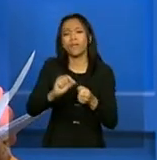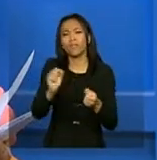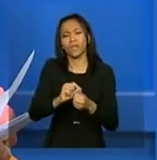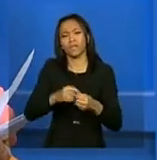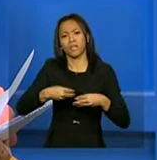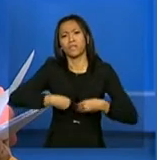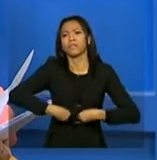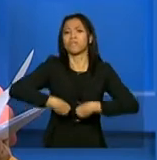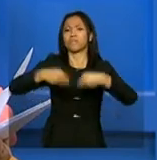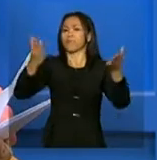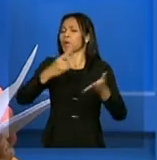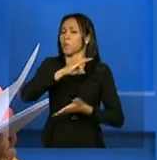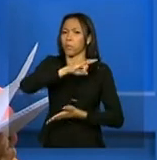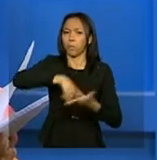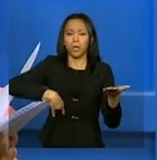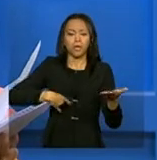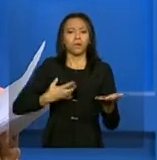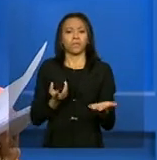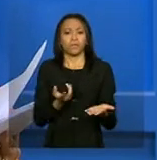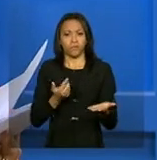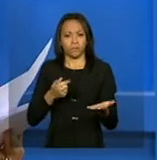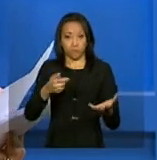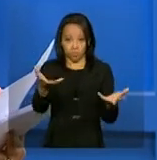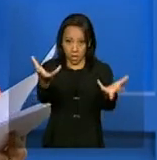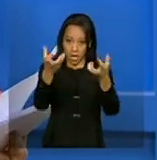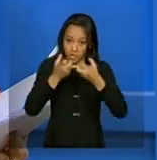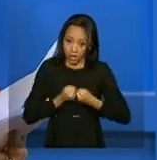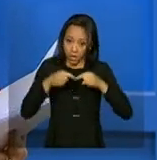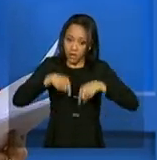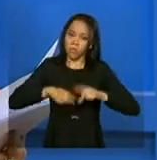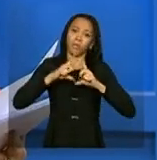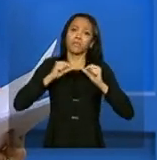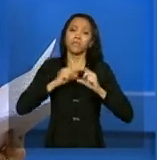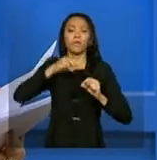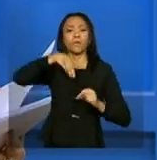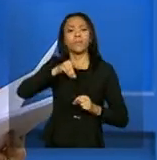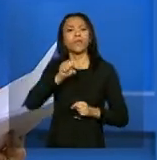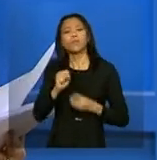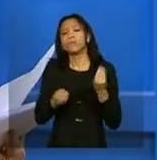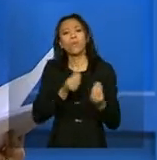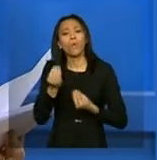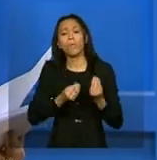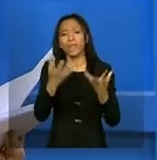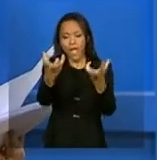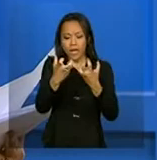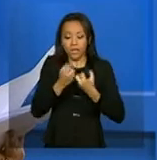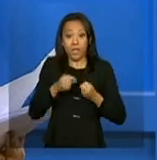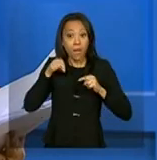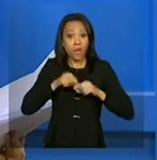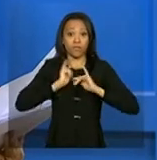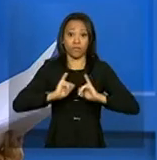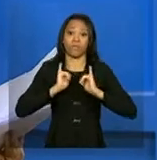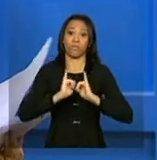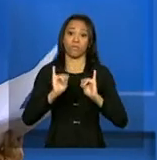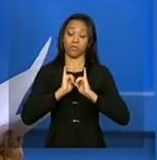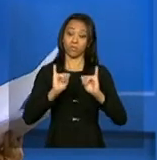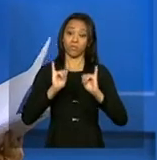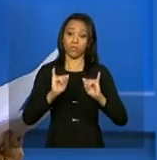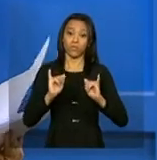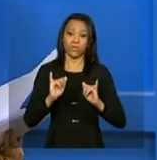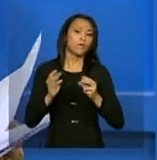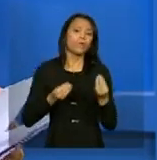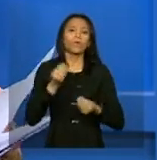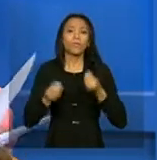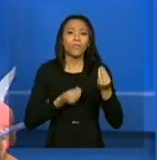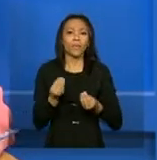documentação aqui para Brasília, para o MDS? Como é que o MDS recebe essas informações de como é que os